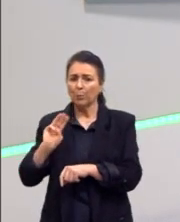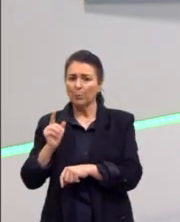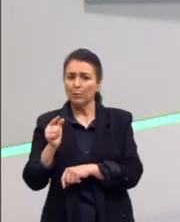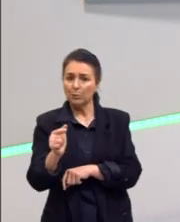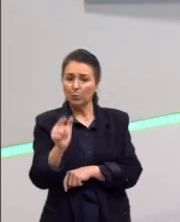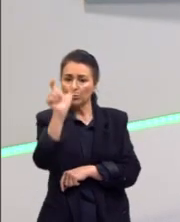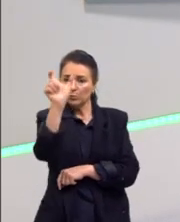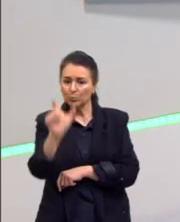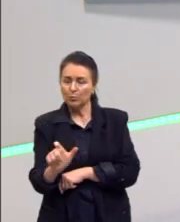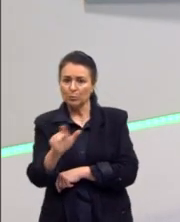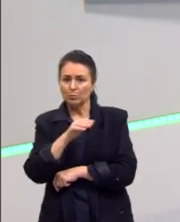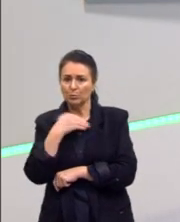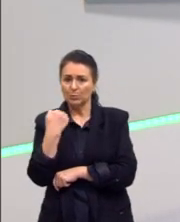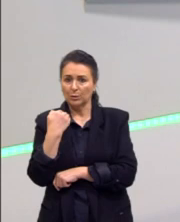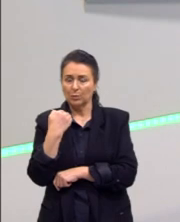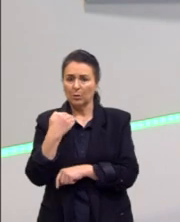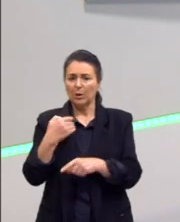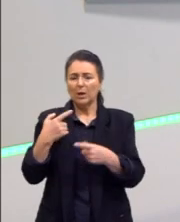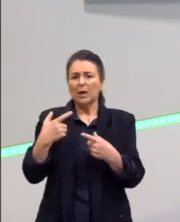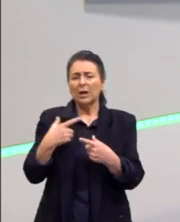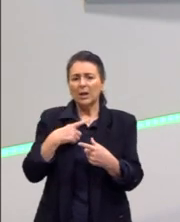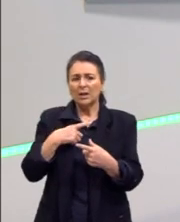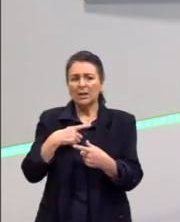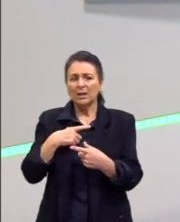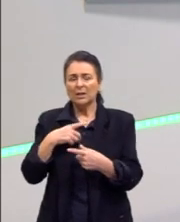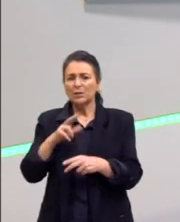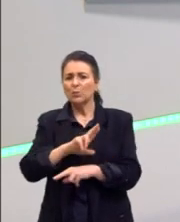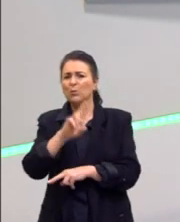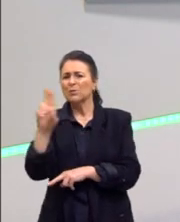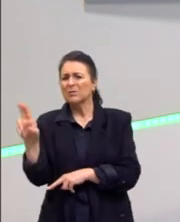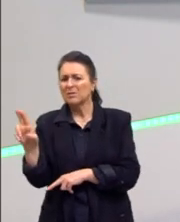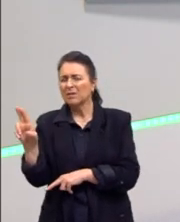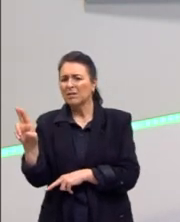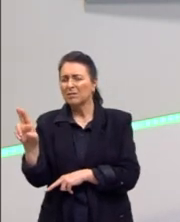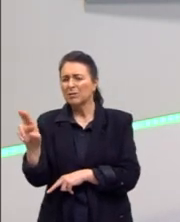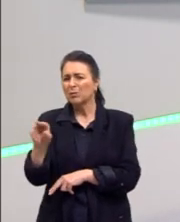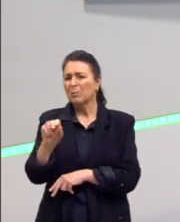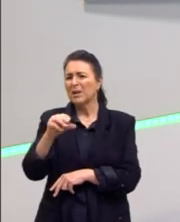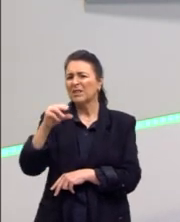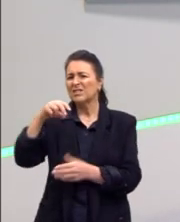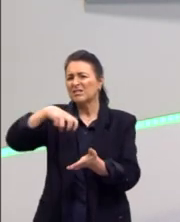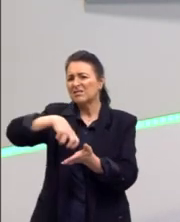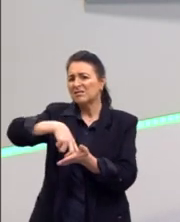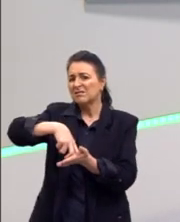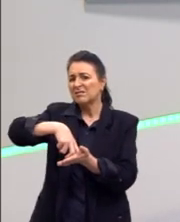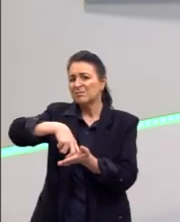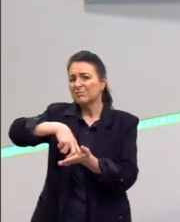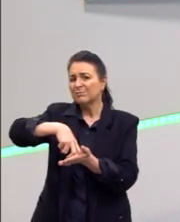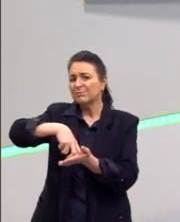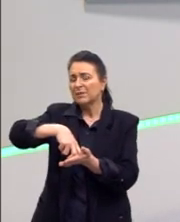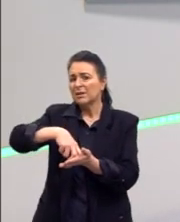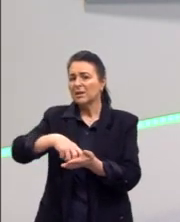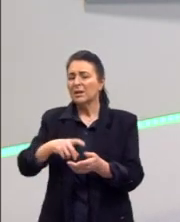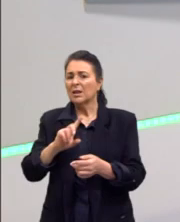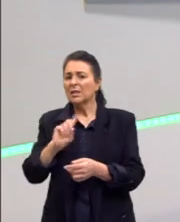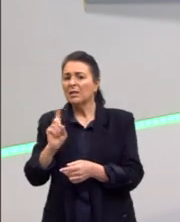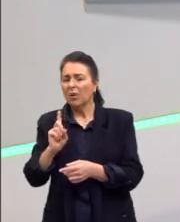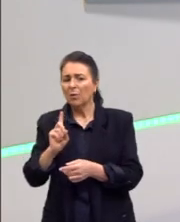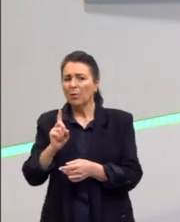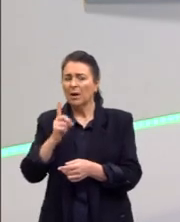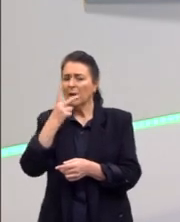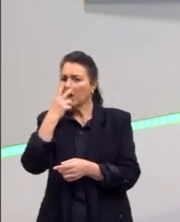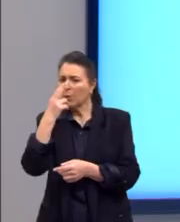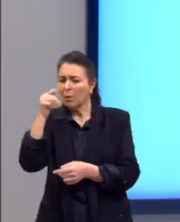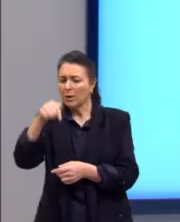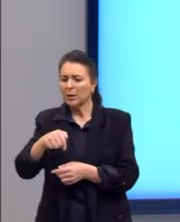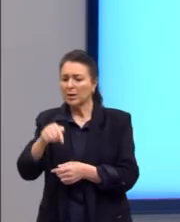Eu acho até um absurdo a gente chamar isso de castigo. Na verdade, não era castigo. E o mesmo vale quando a gente fala sobre a escravidão no Brasil.